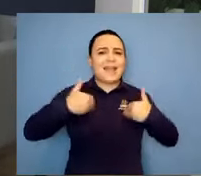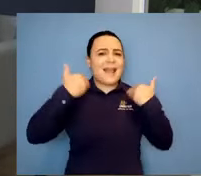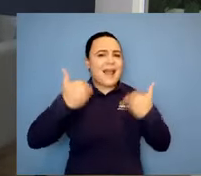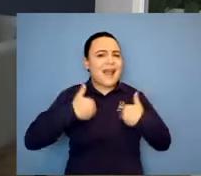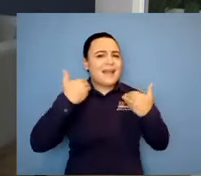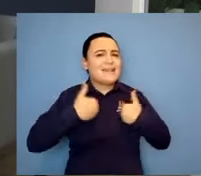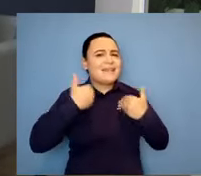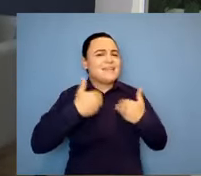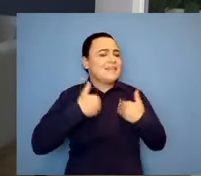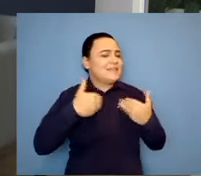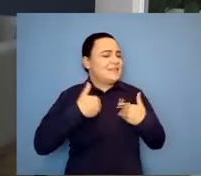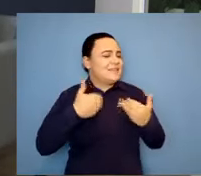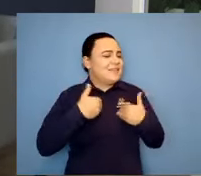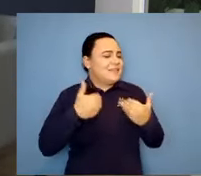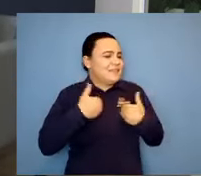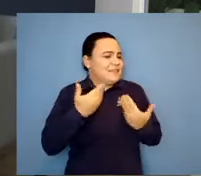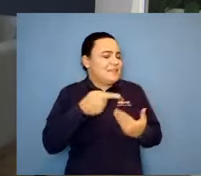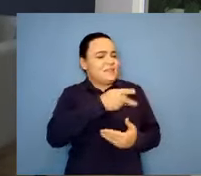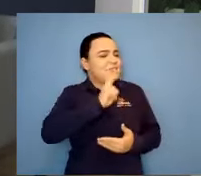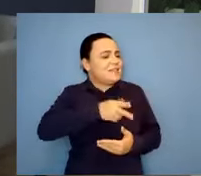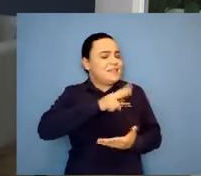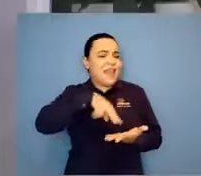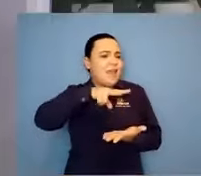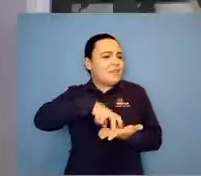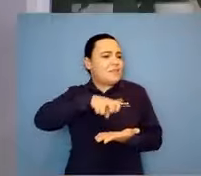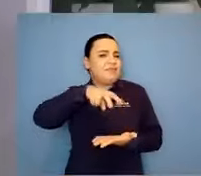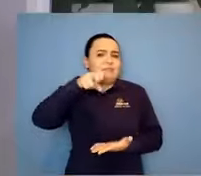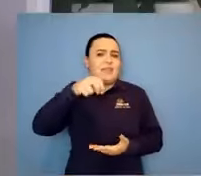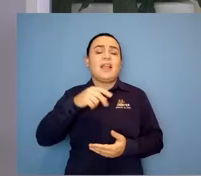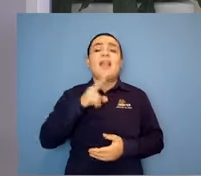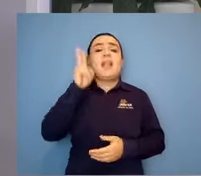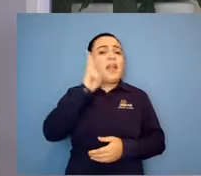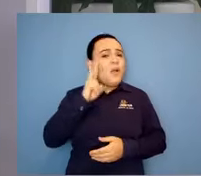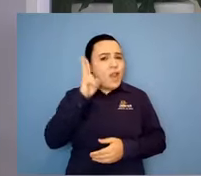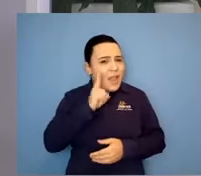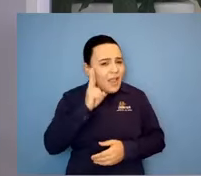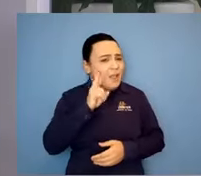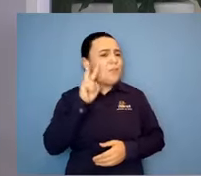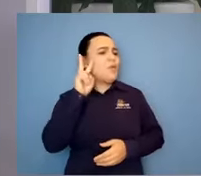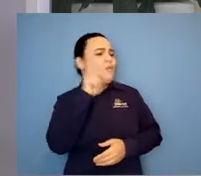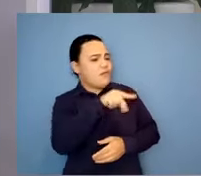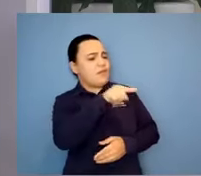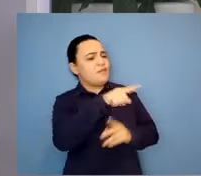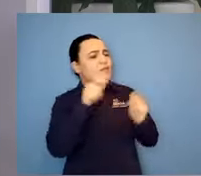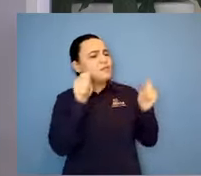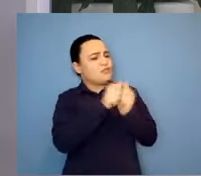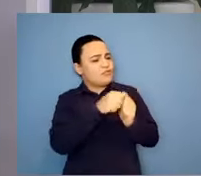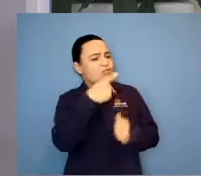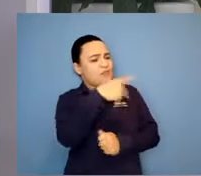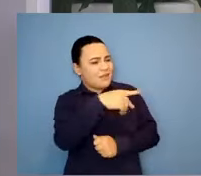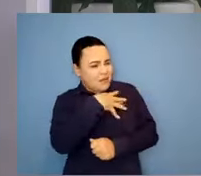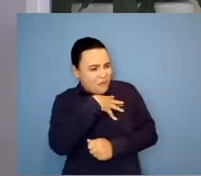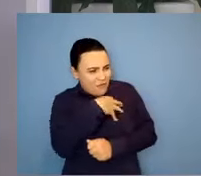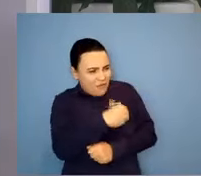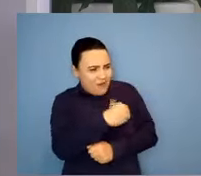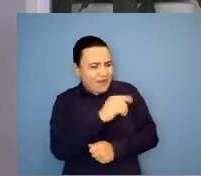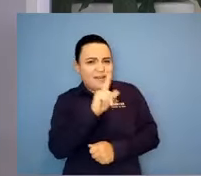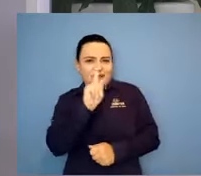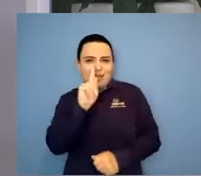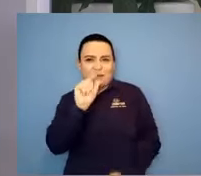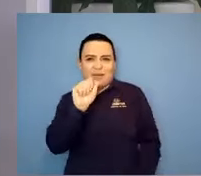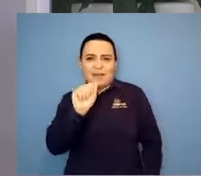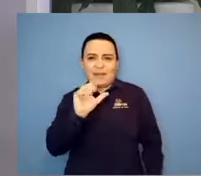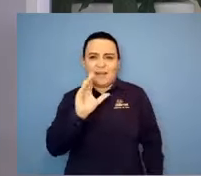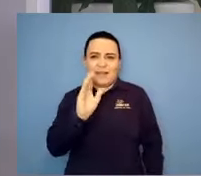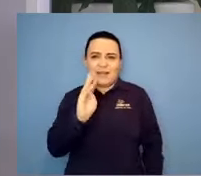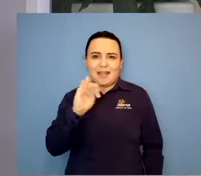piores momentos, quando o Gabriel vivia, você já passava essa fé se preparando, né? Se